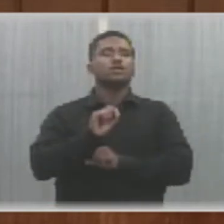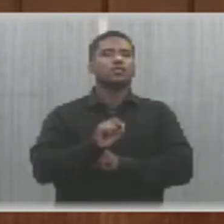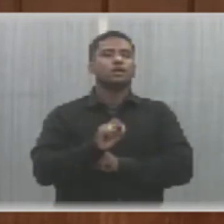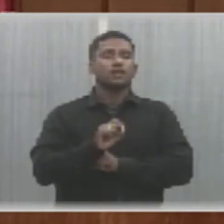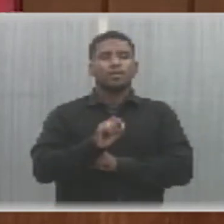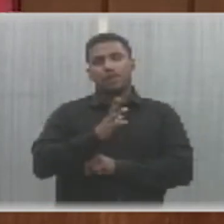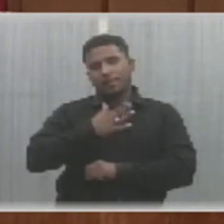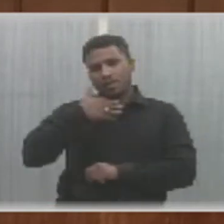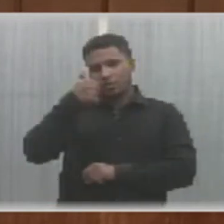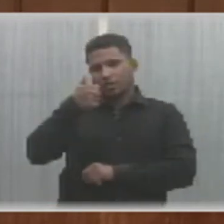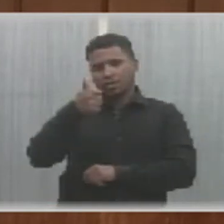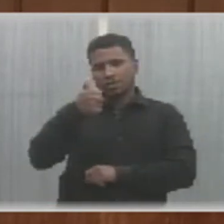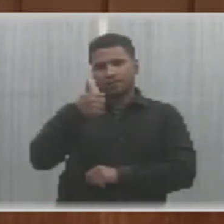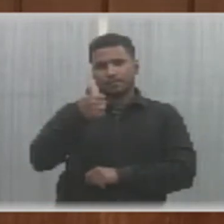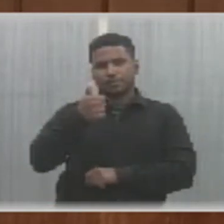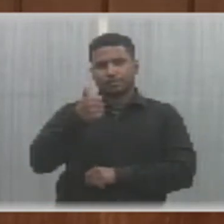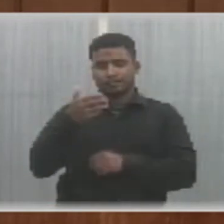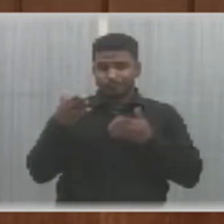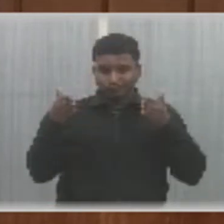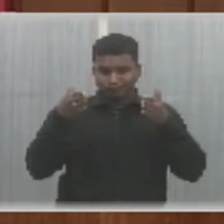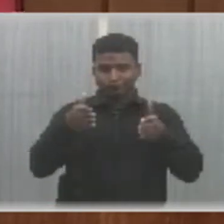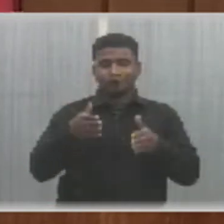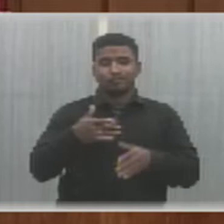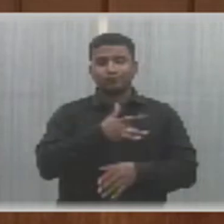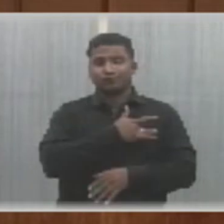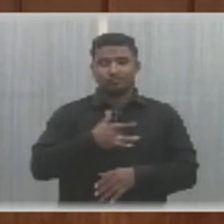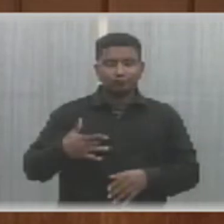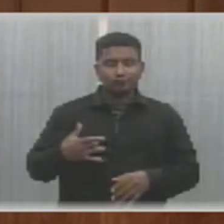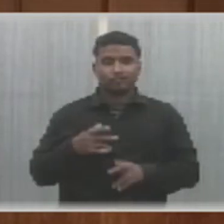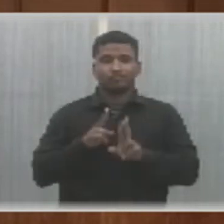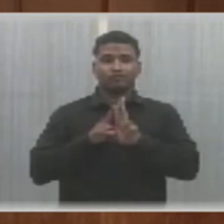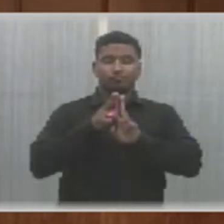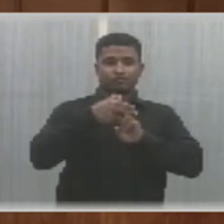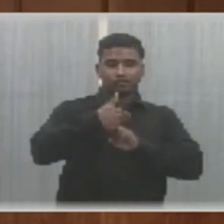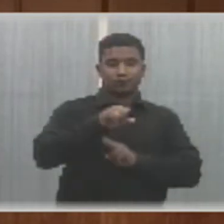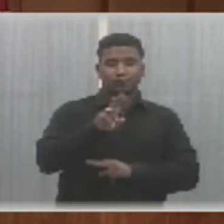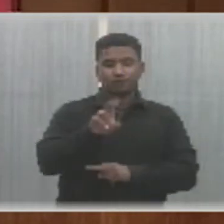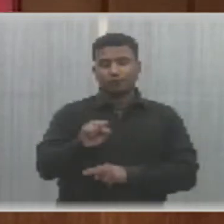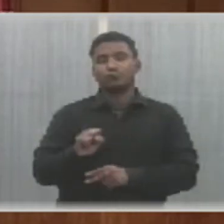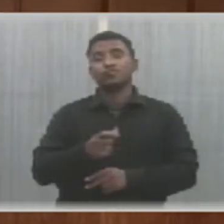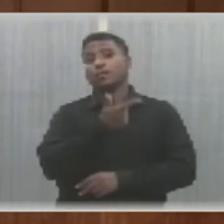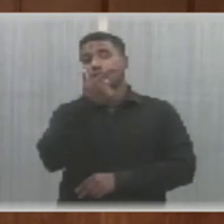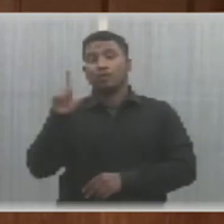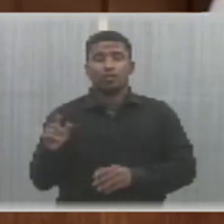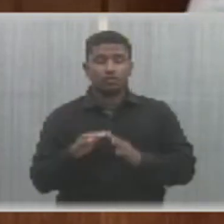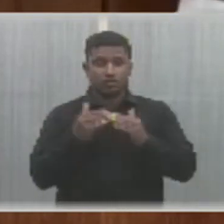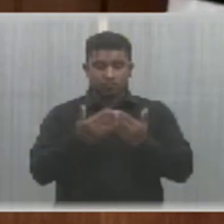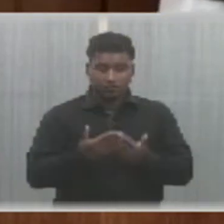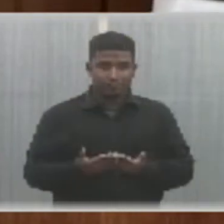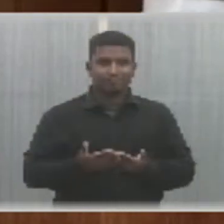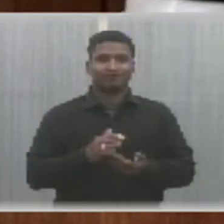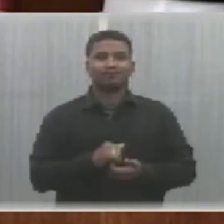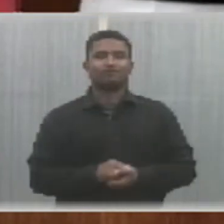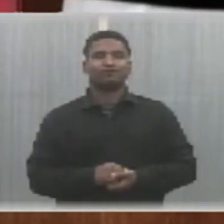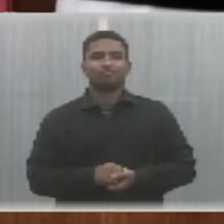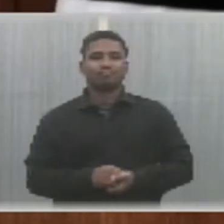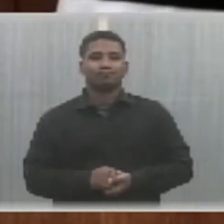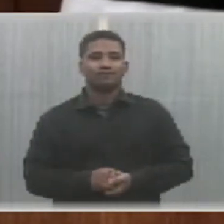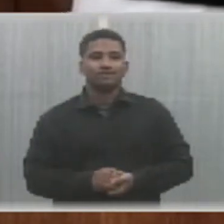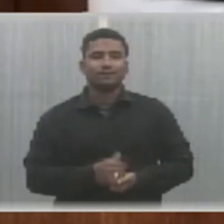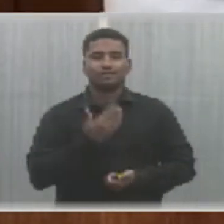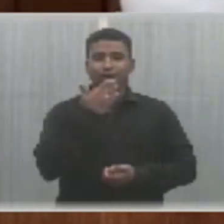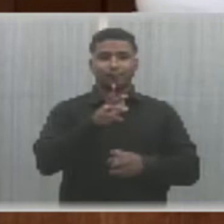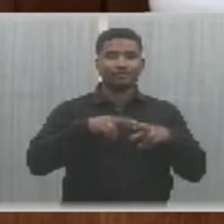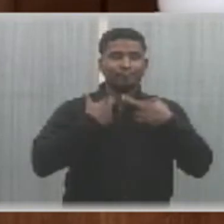o aprimoramento da atenção à saúde, usuários do Sistema Único de Saúde. Outro requerimento para a